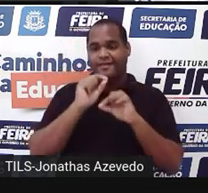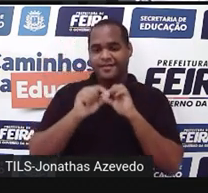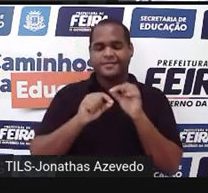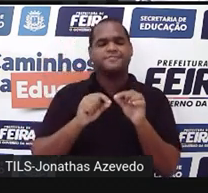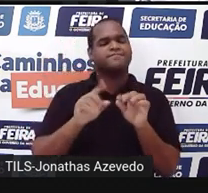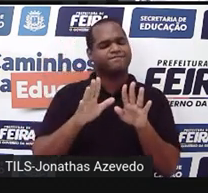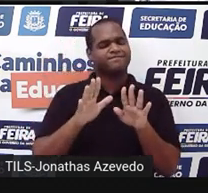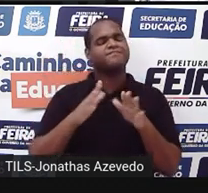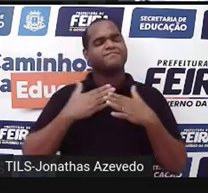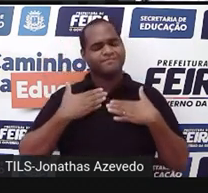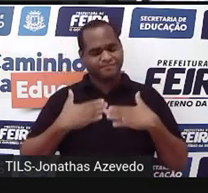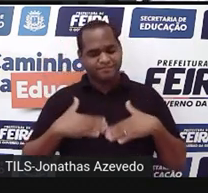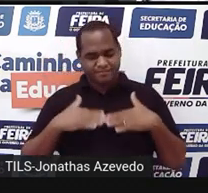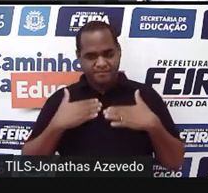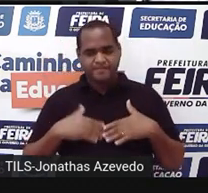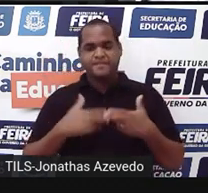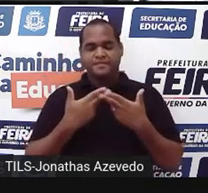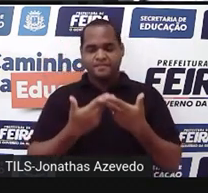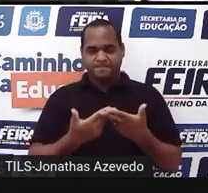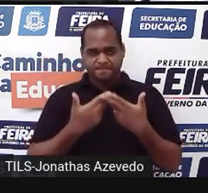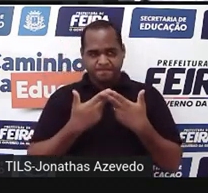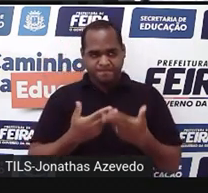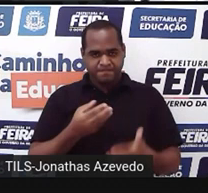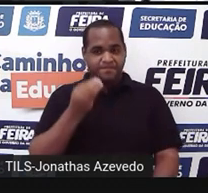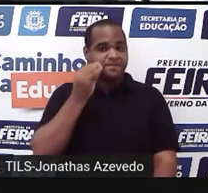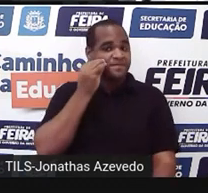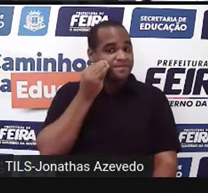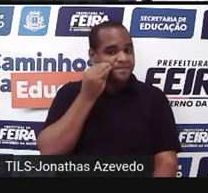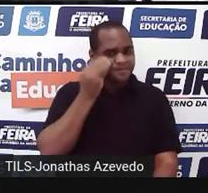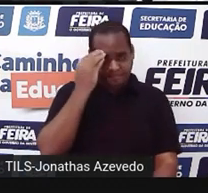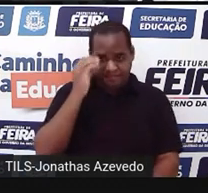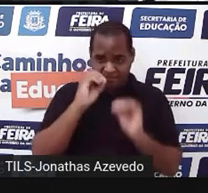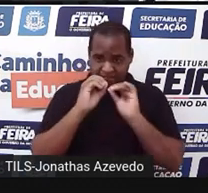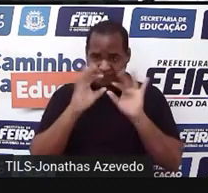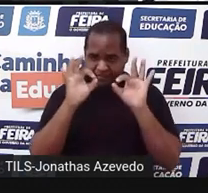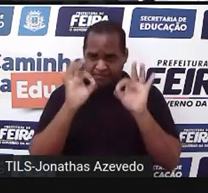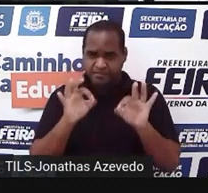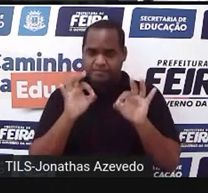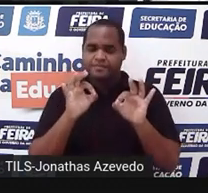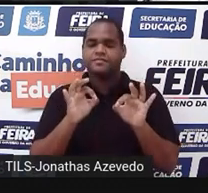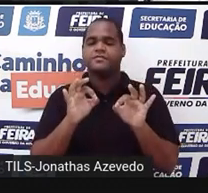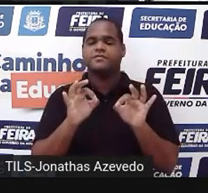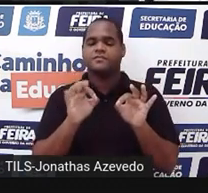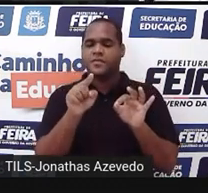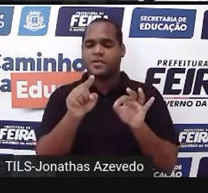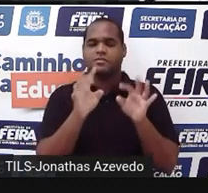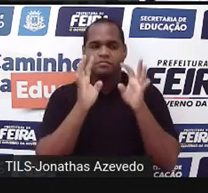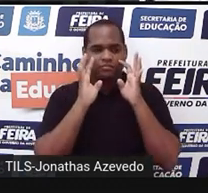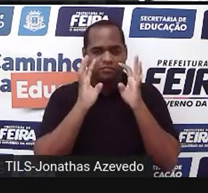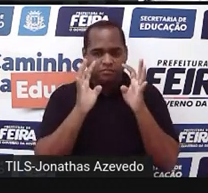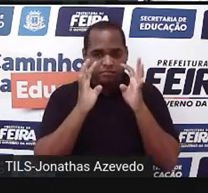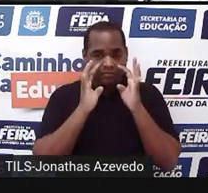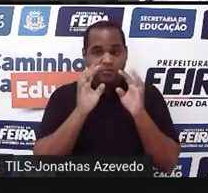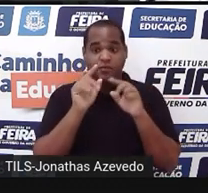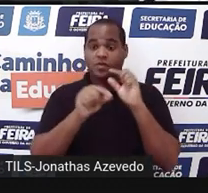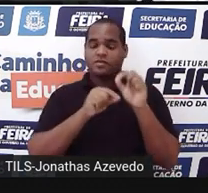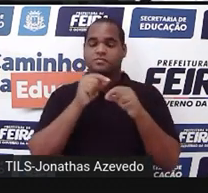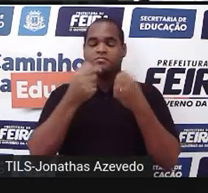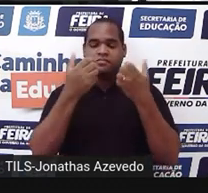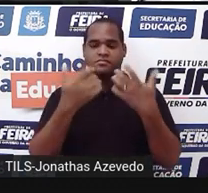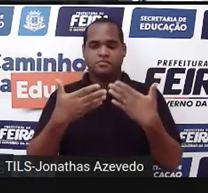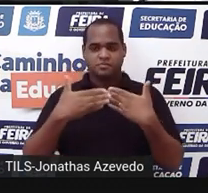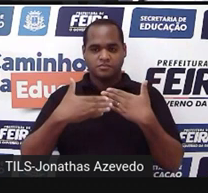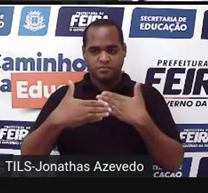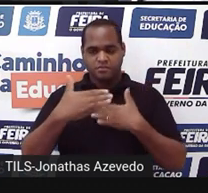Vamos testar. Vamos testar para ver se a gente entendeu mesmo. Então assim, com muita atenção, acompanha o que vai vir aí nas